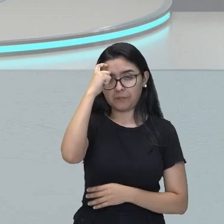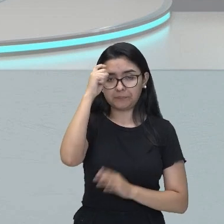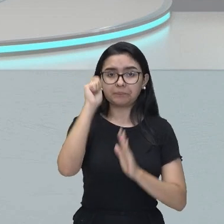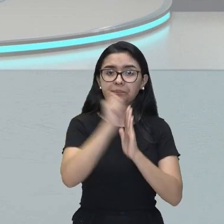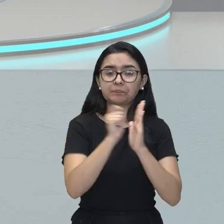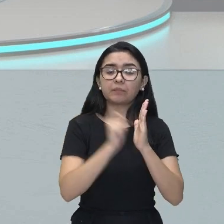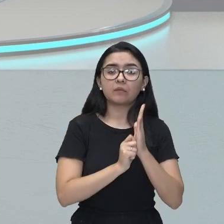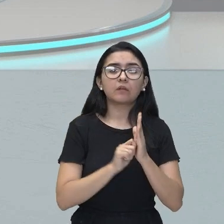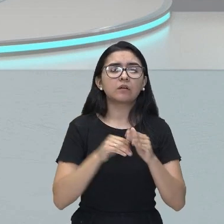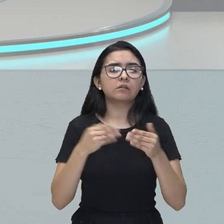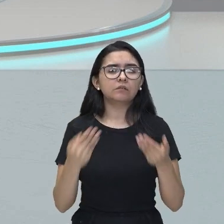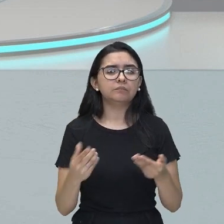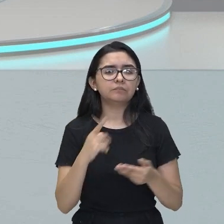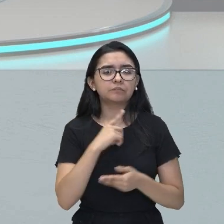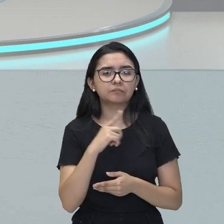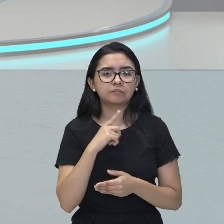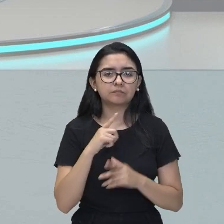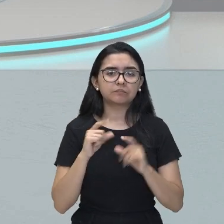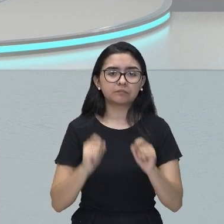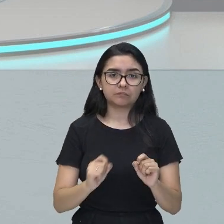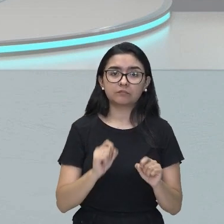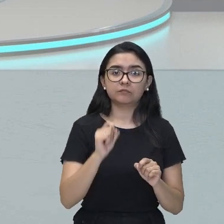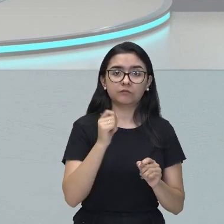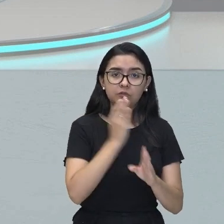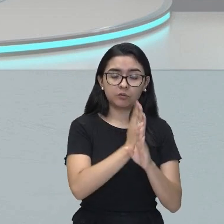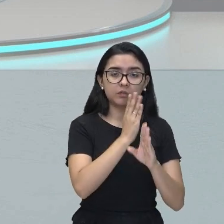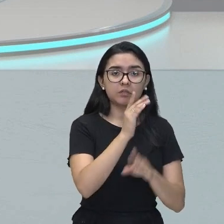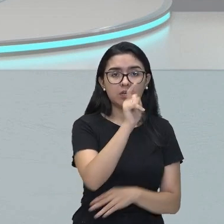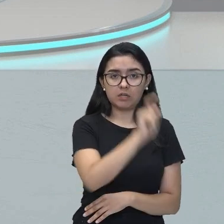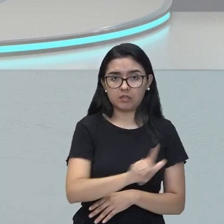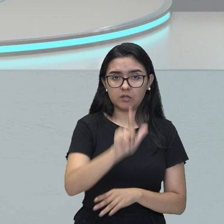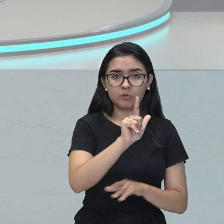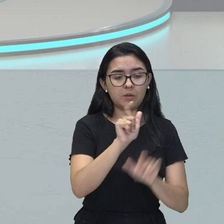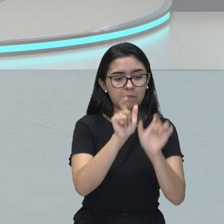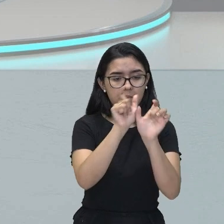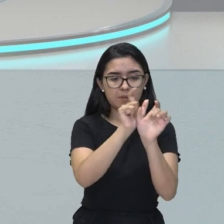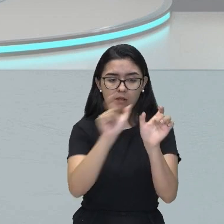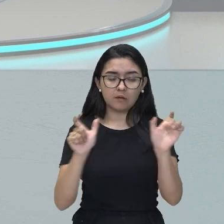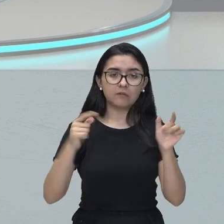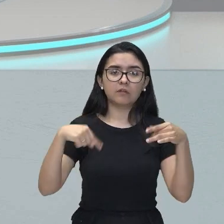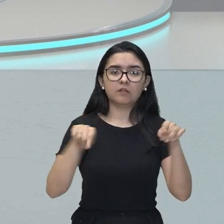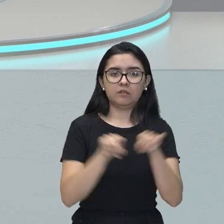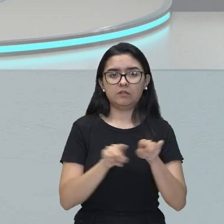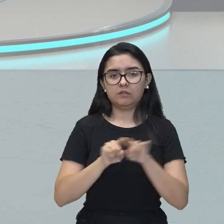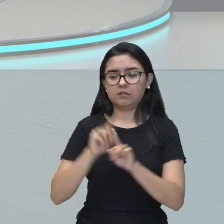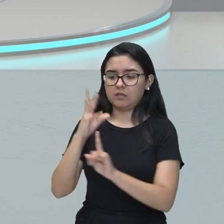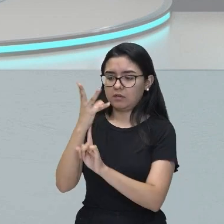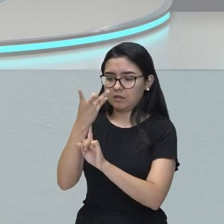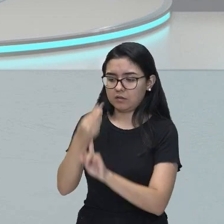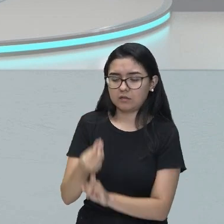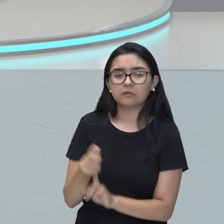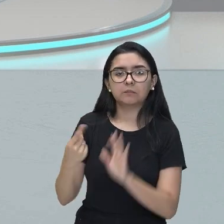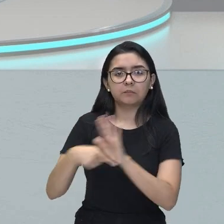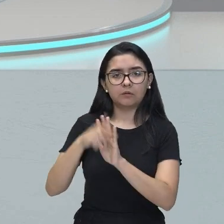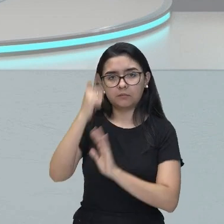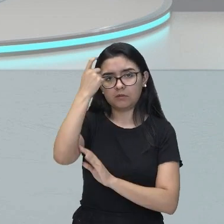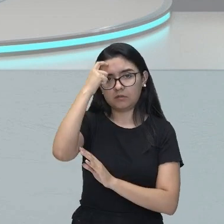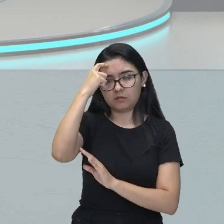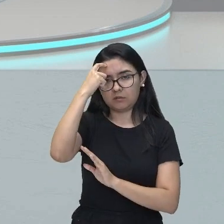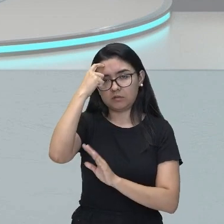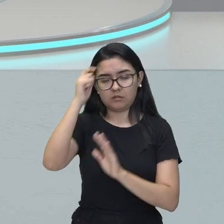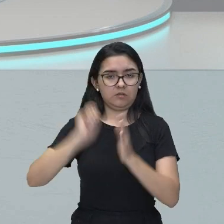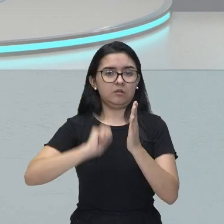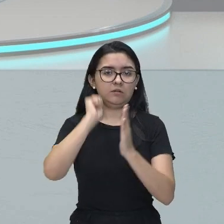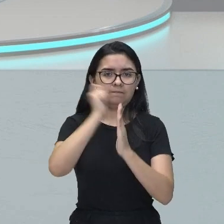jogo de contrastes estão na literatura, nas palavras, está na arte de Aleijadinho, está também